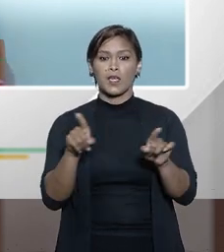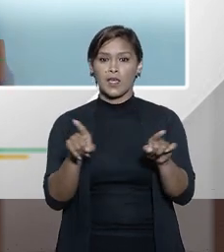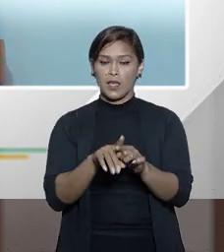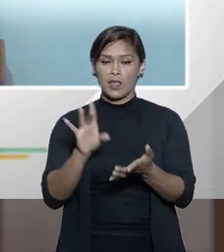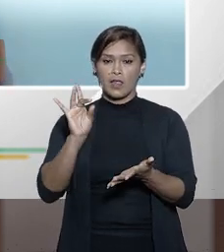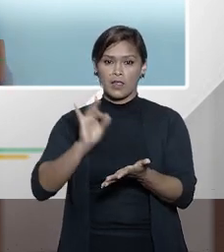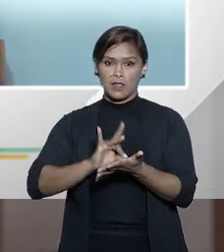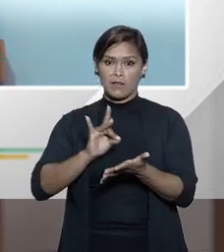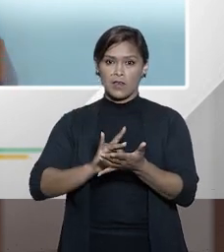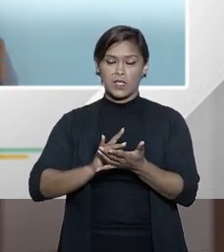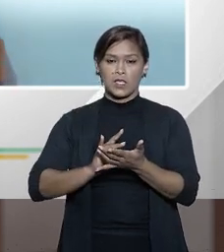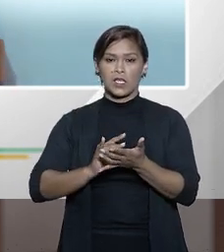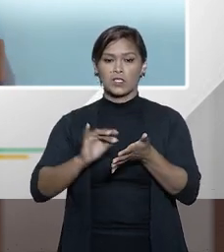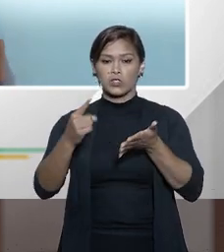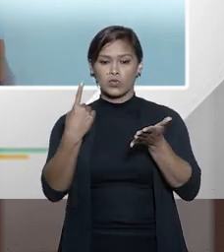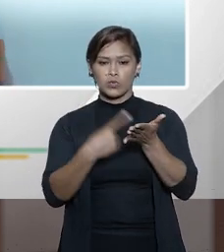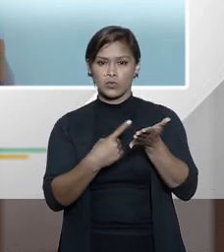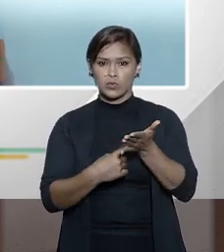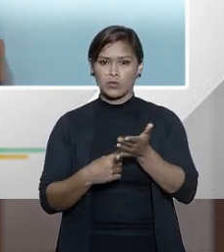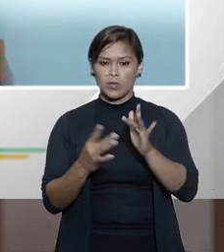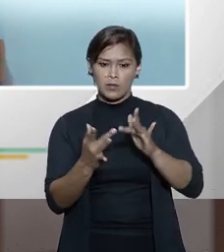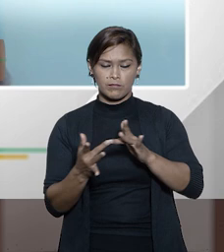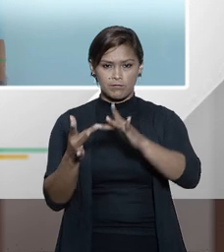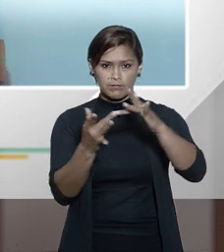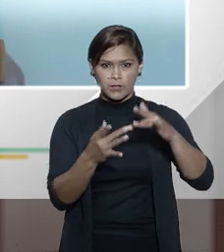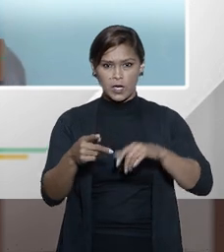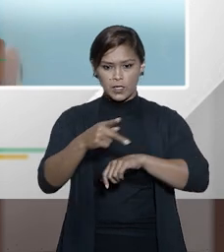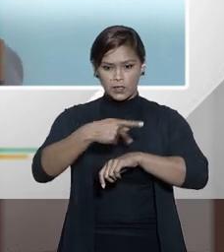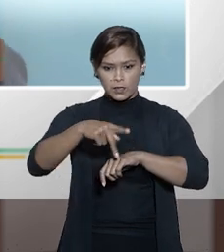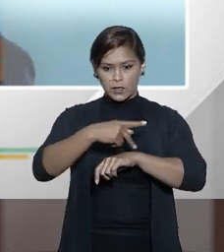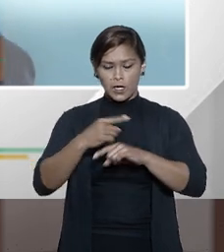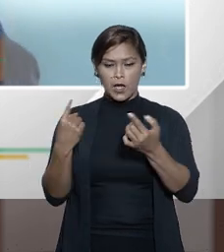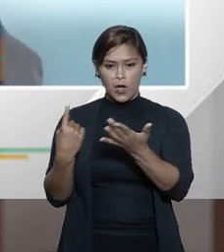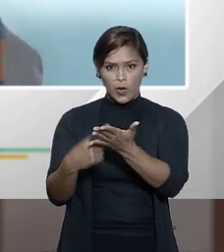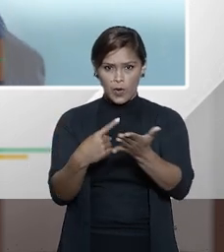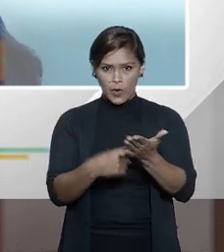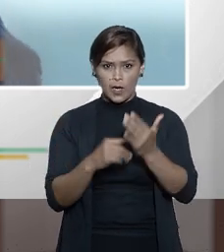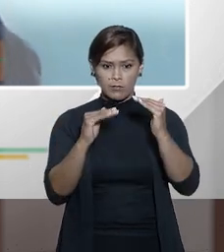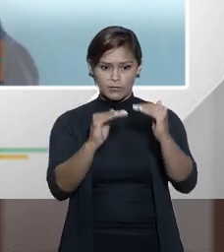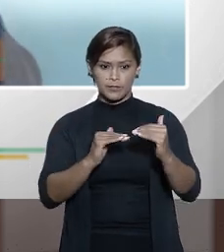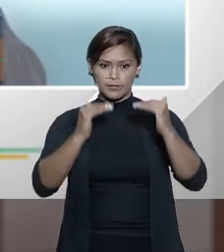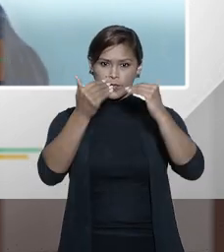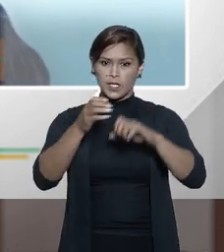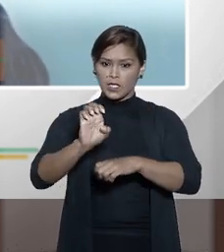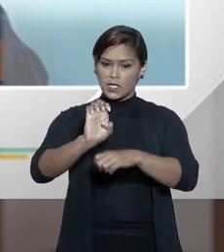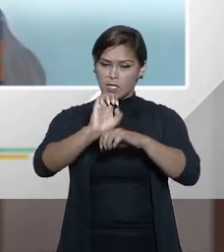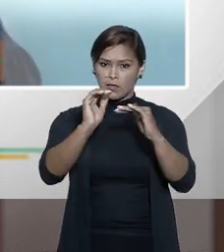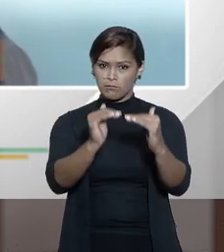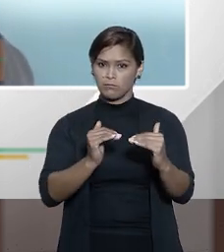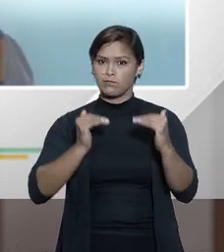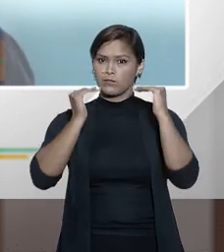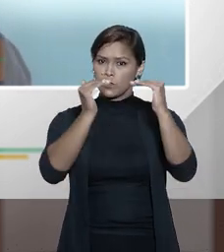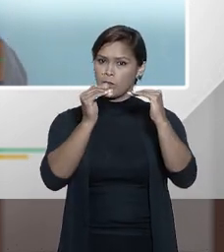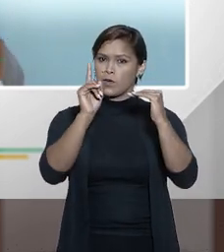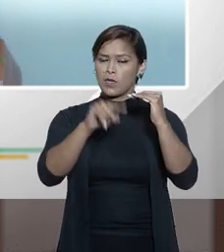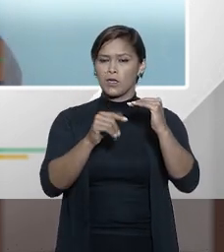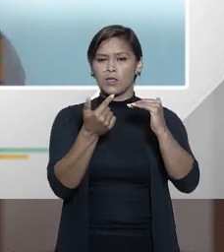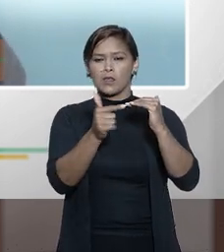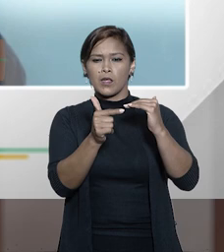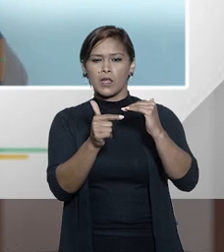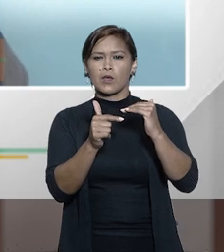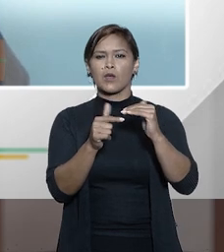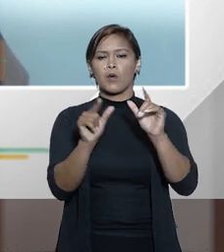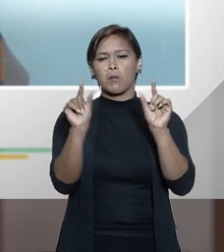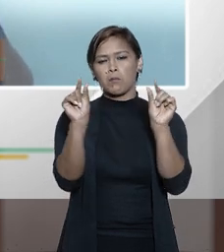essência da tratativa no âmbito internacional entre acordos entre estados soberanos então ele é quase